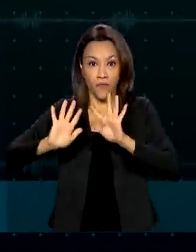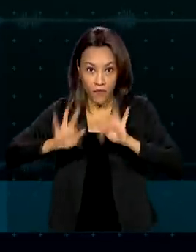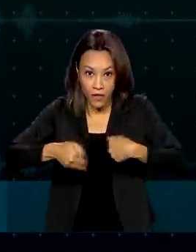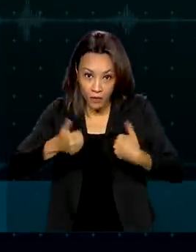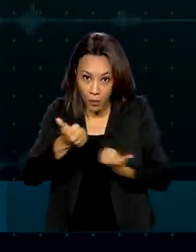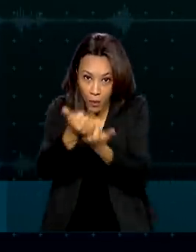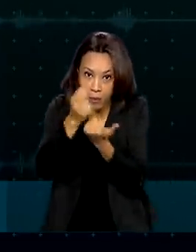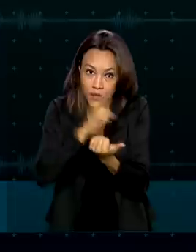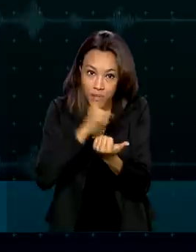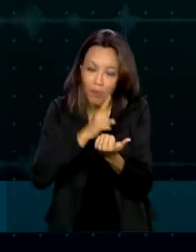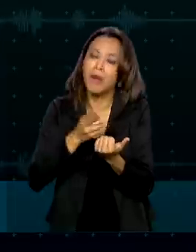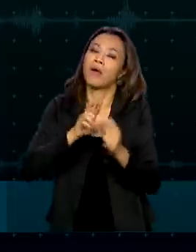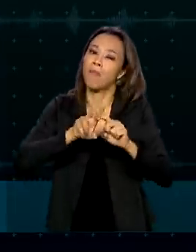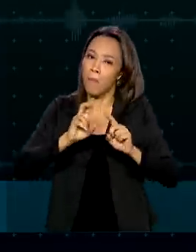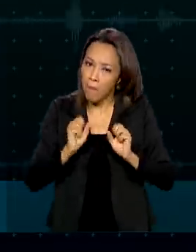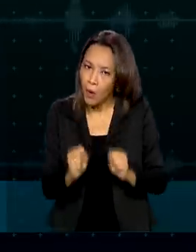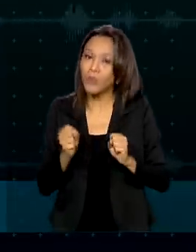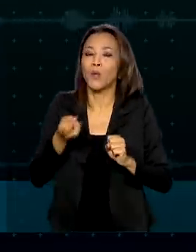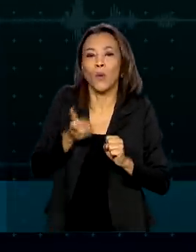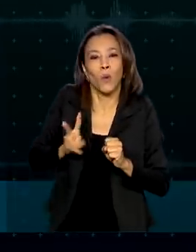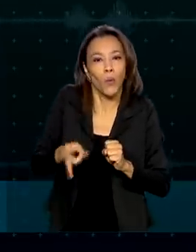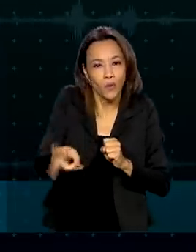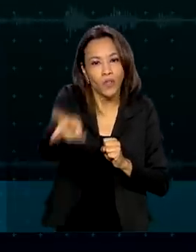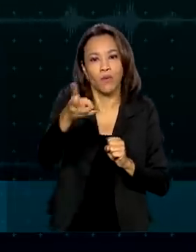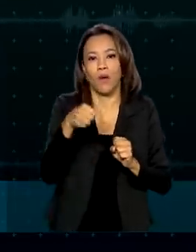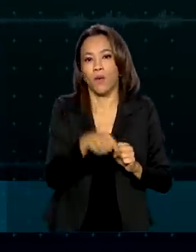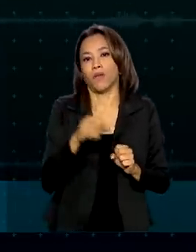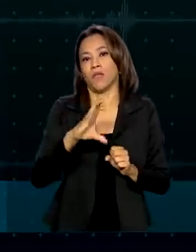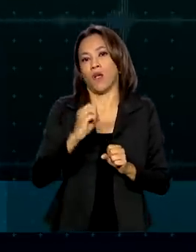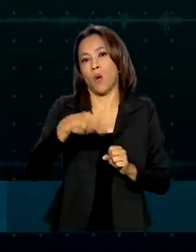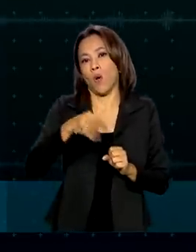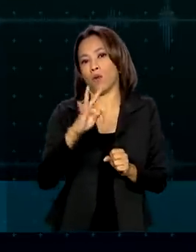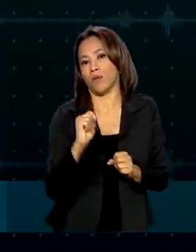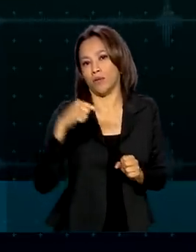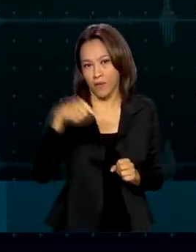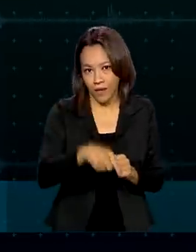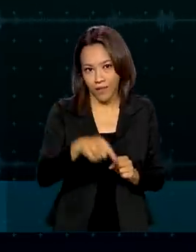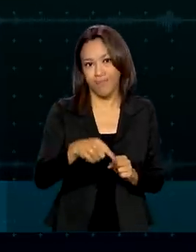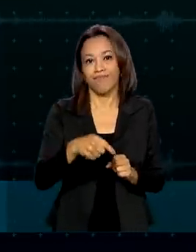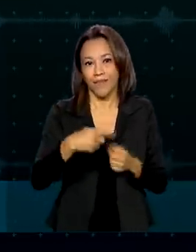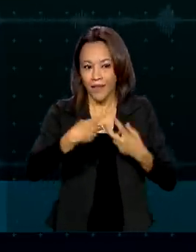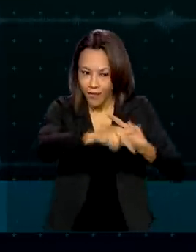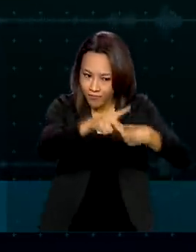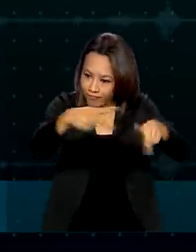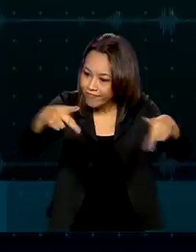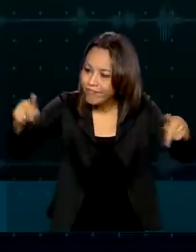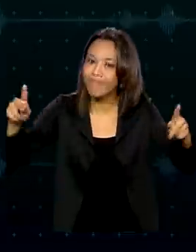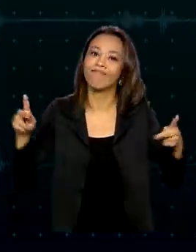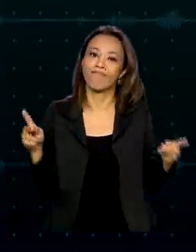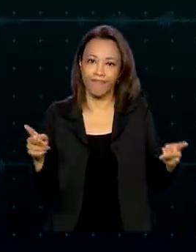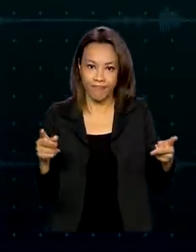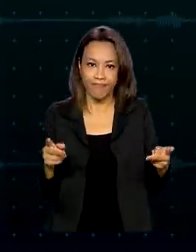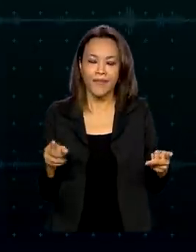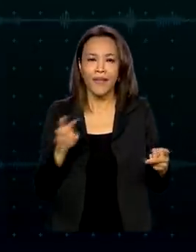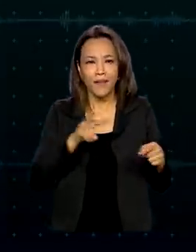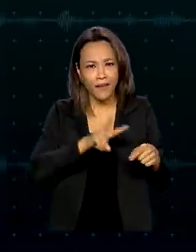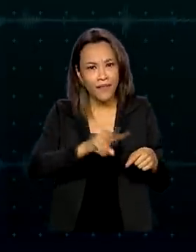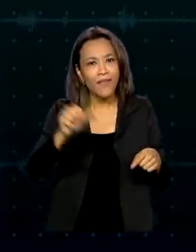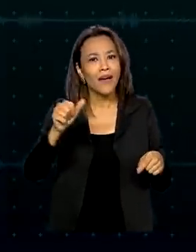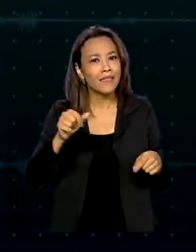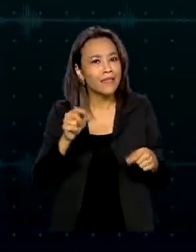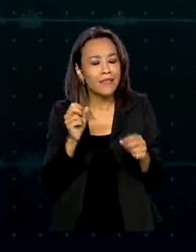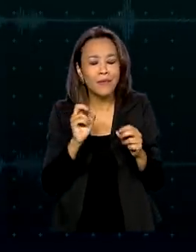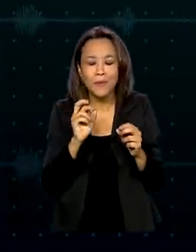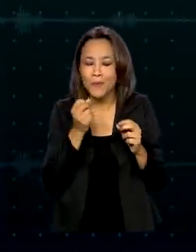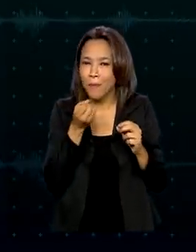auxílio. Ou seja, esta é uma conta que veio para ficar e que vai fazer a diferença